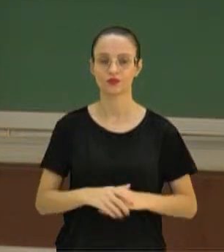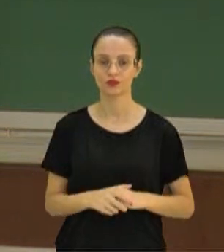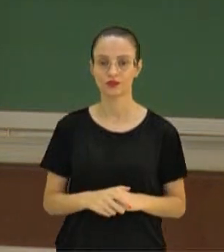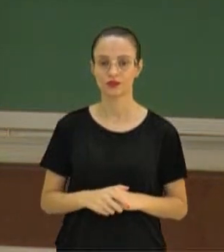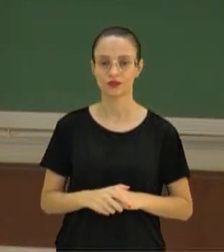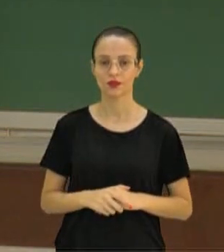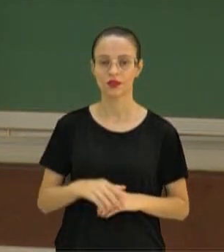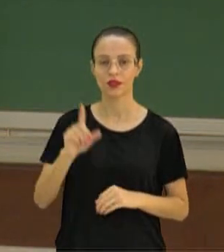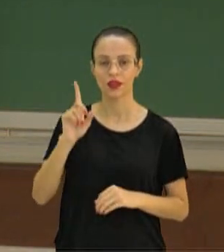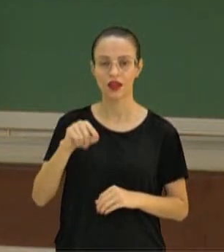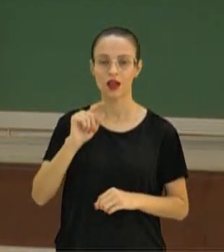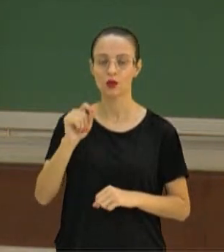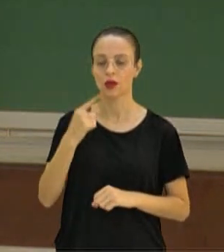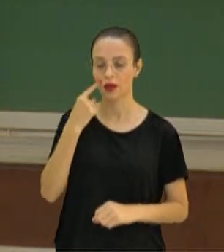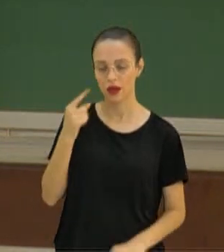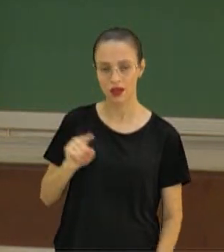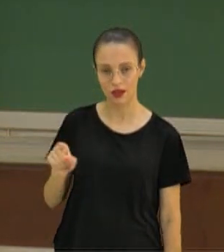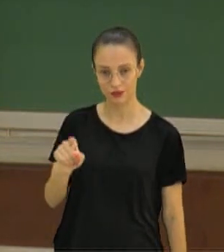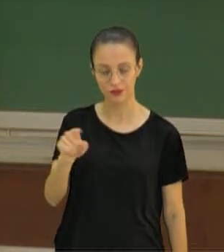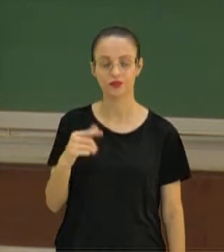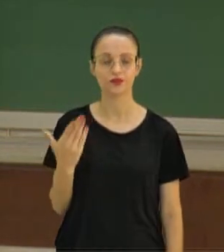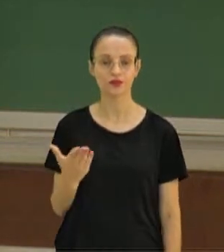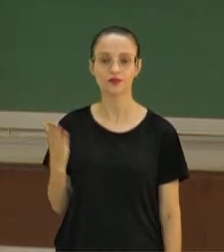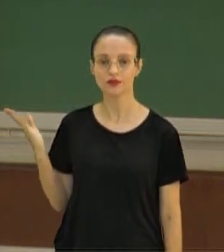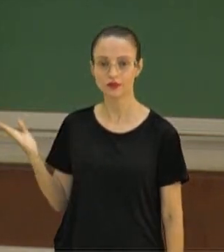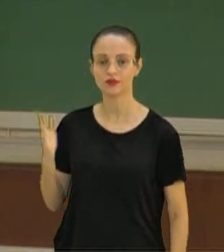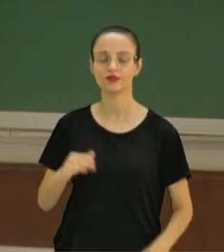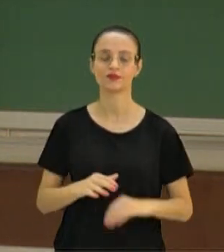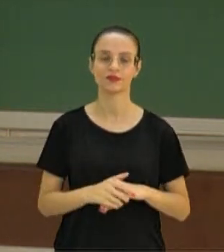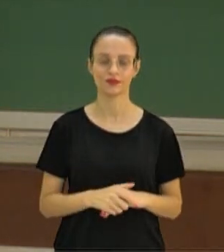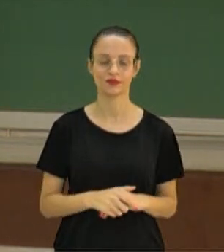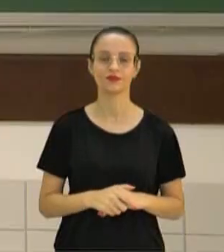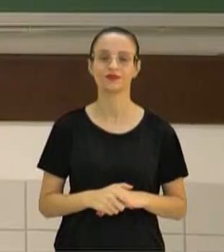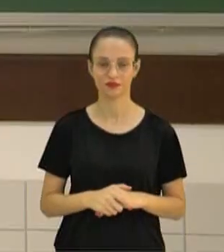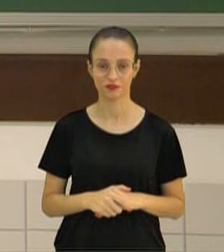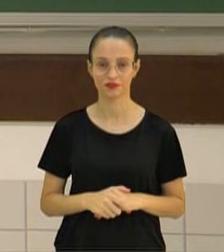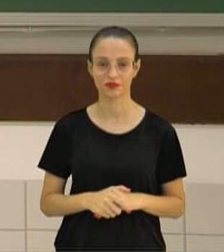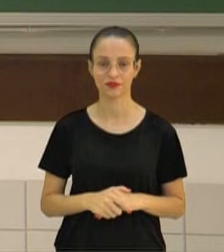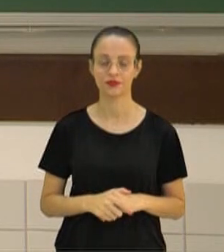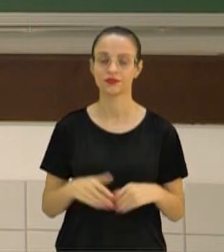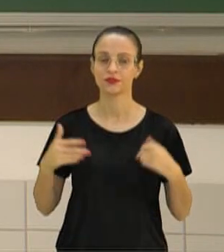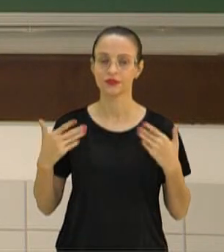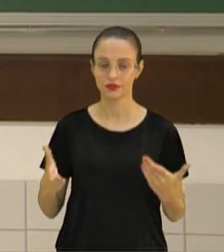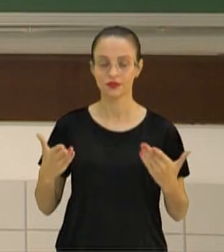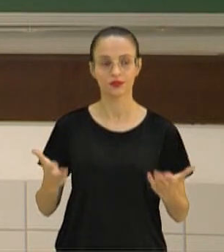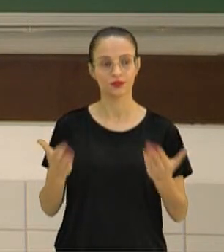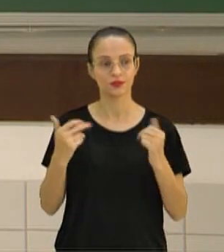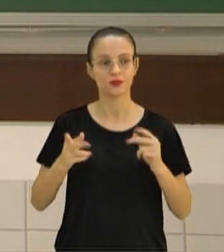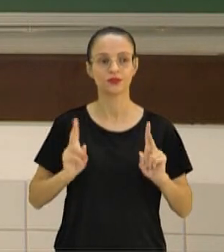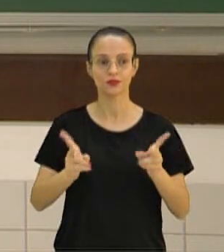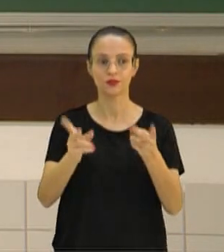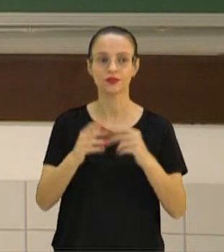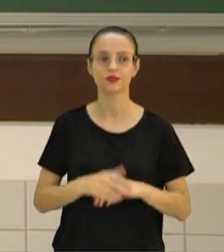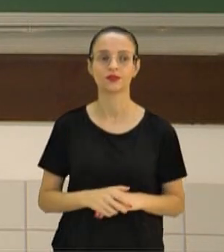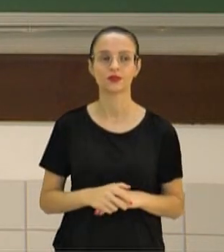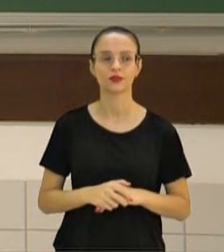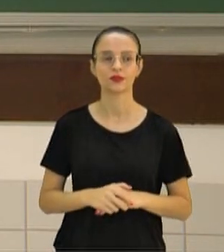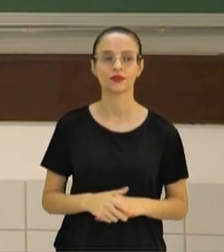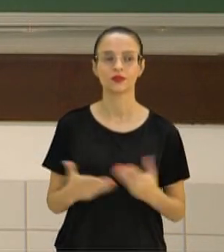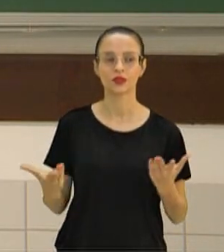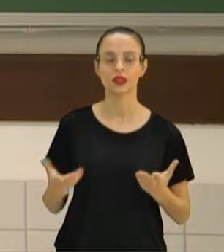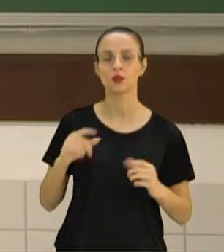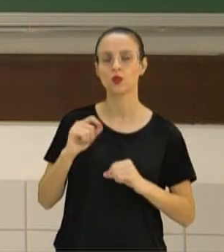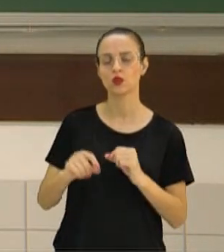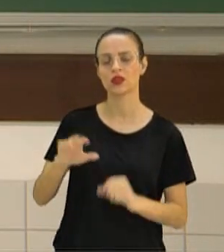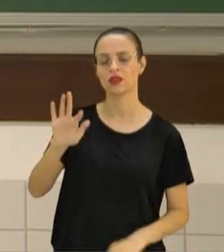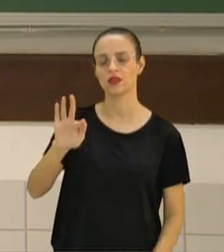camundongo. Então, o camundongo chama-se mus músculos. Belezinha? Vamos prosseguindo agora falando sobre